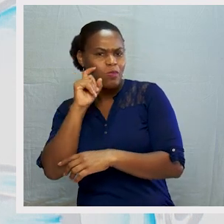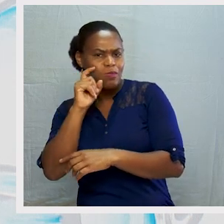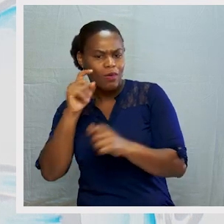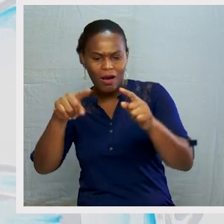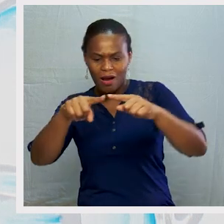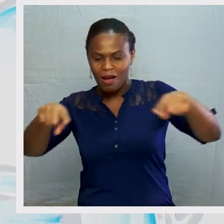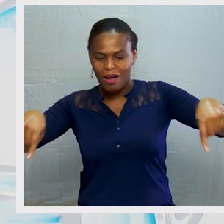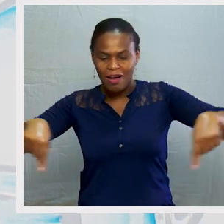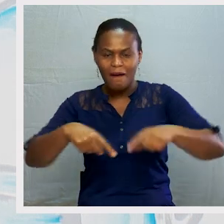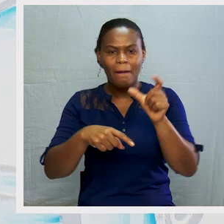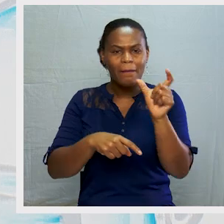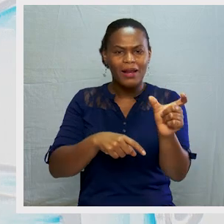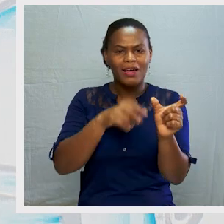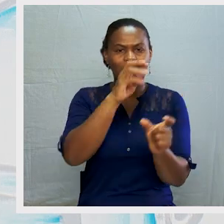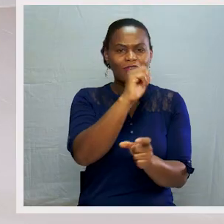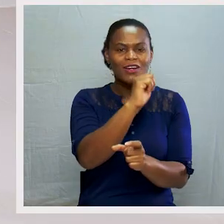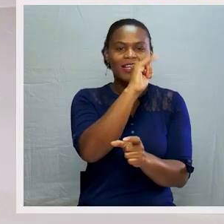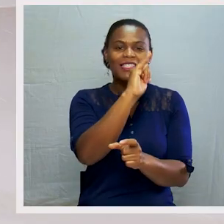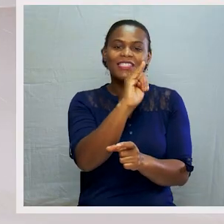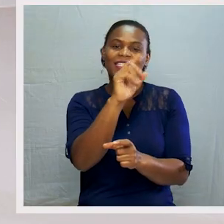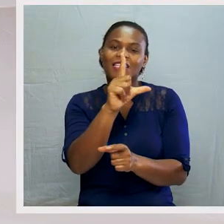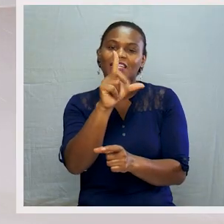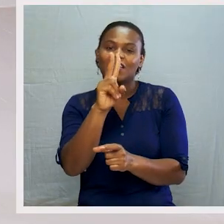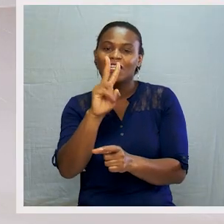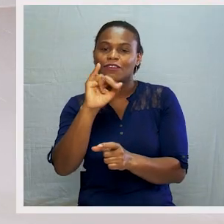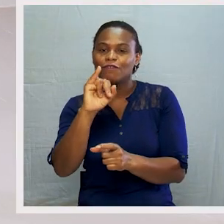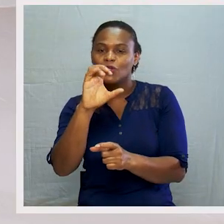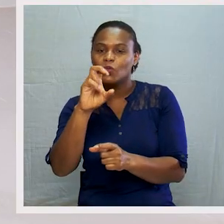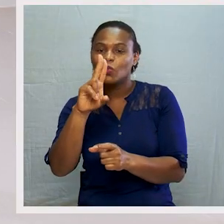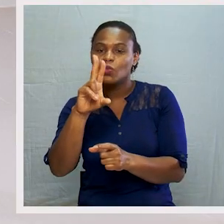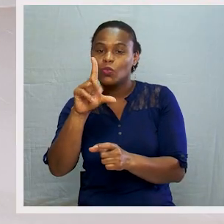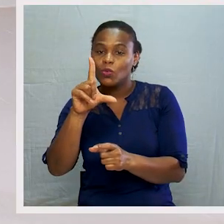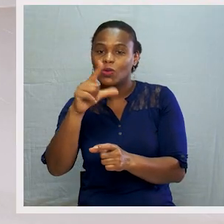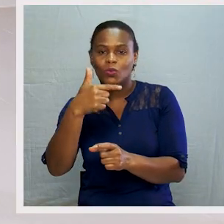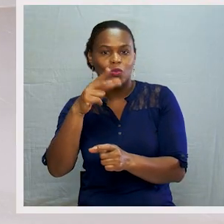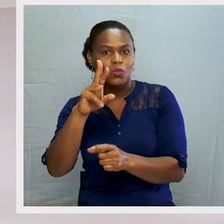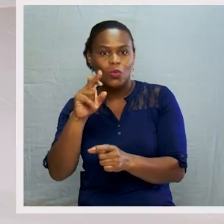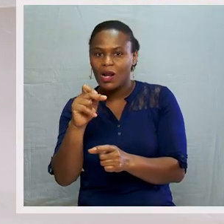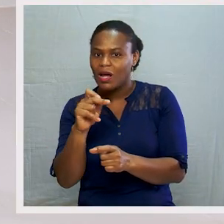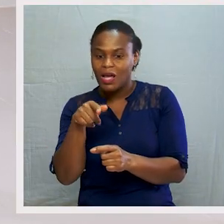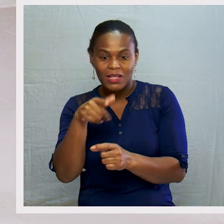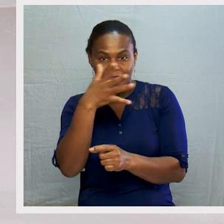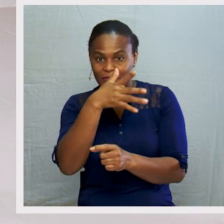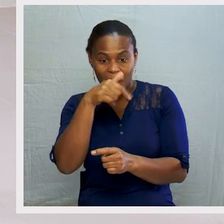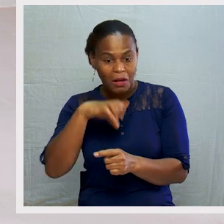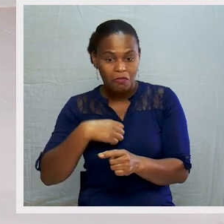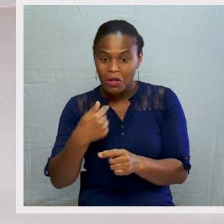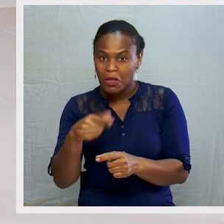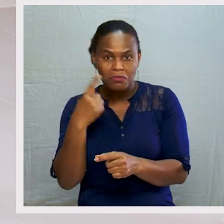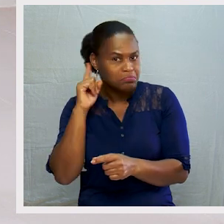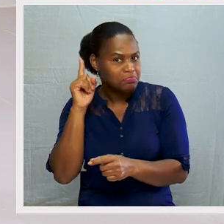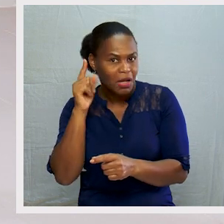em que consiste a silvicultura? Hã? Vimos que é uma atividade que não é predominante em campo verde.